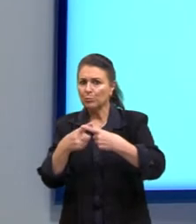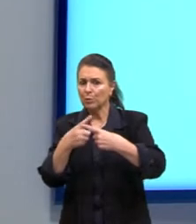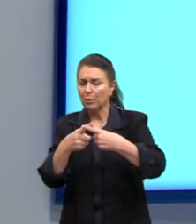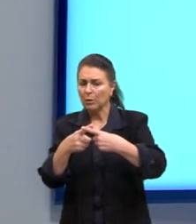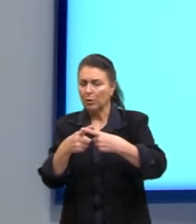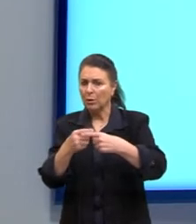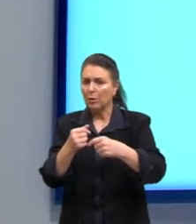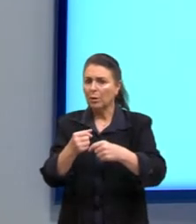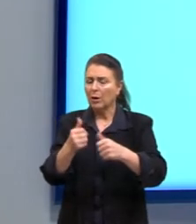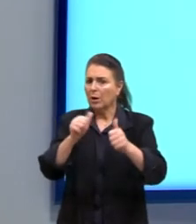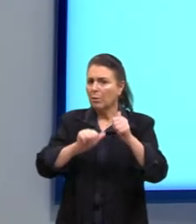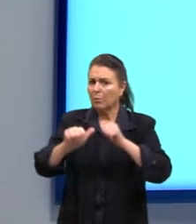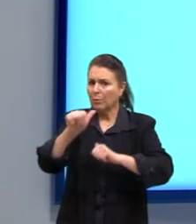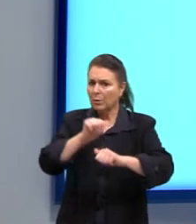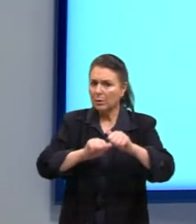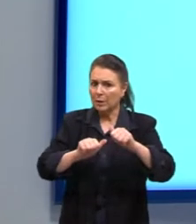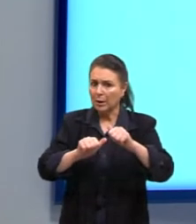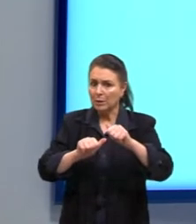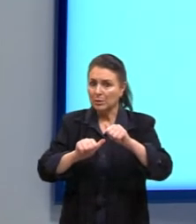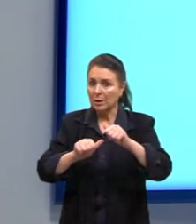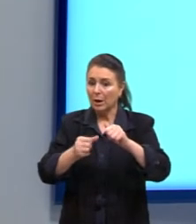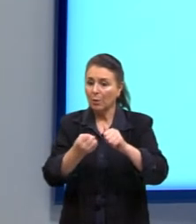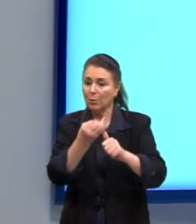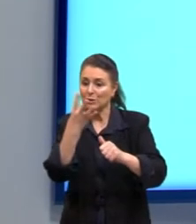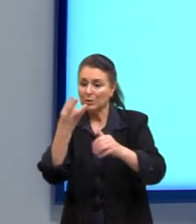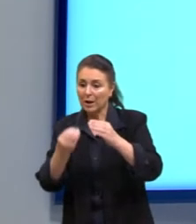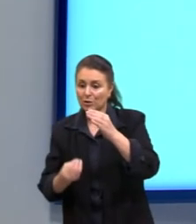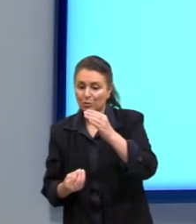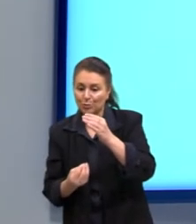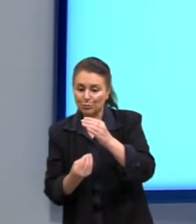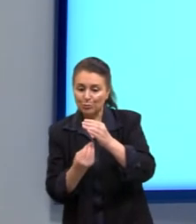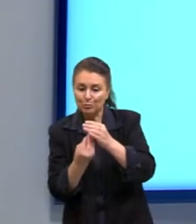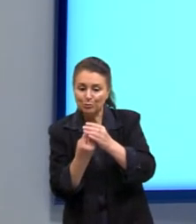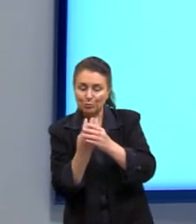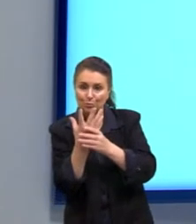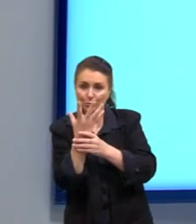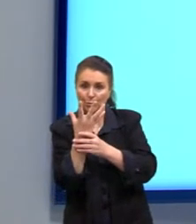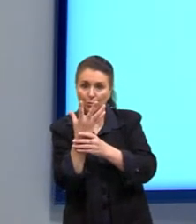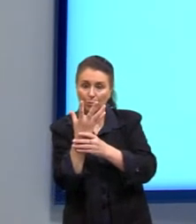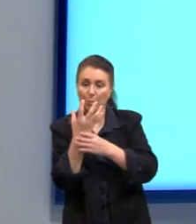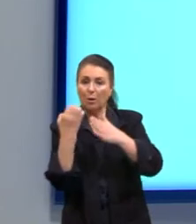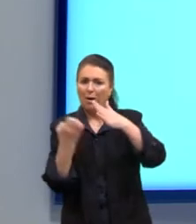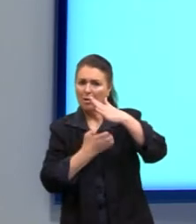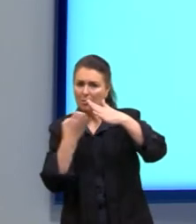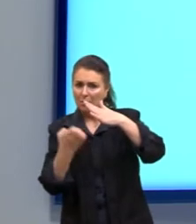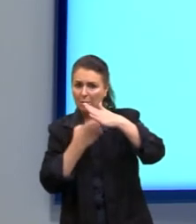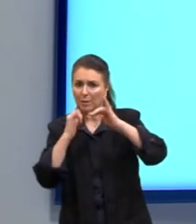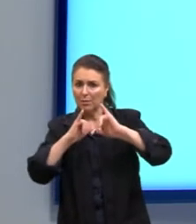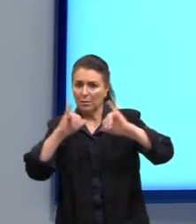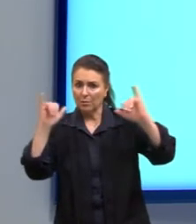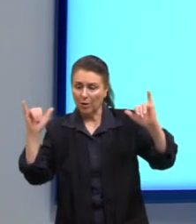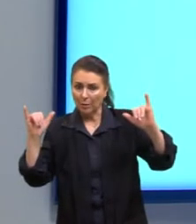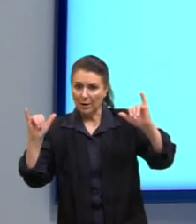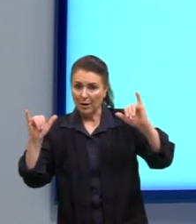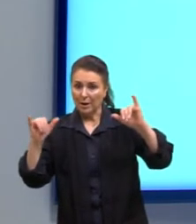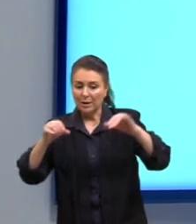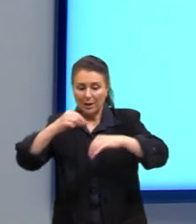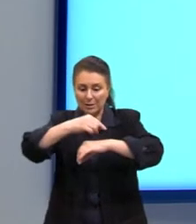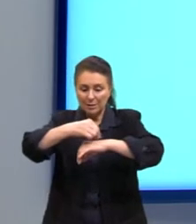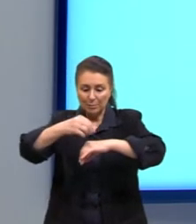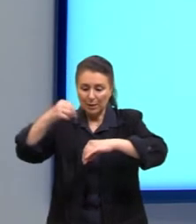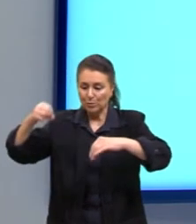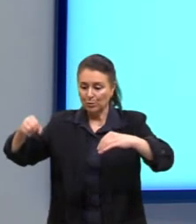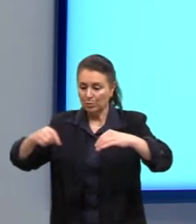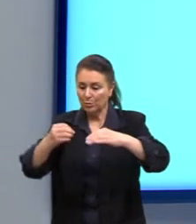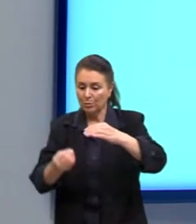pelo índice de germinação. Uma grande empresa afirma que o índice de germinação de suas sementes